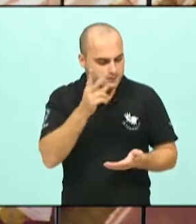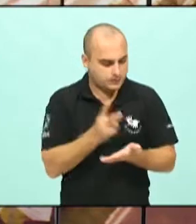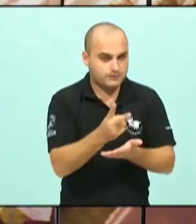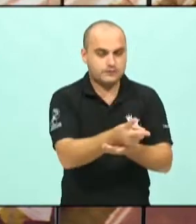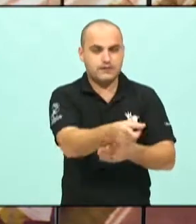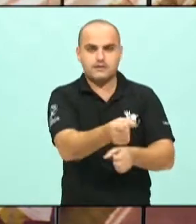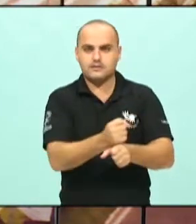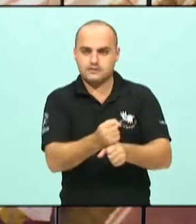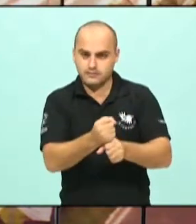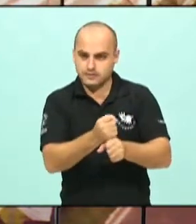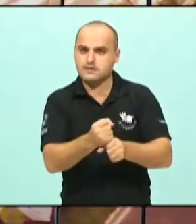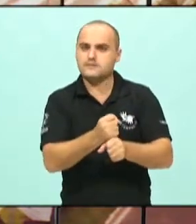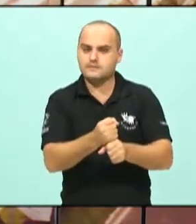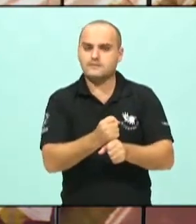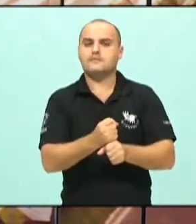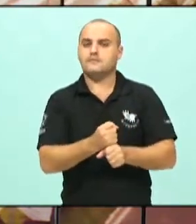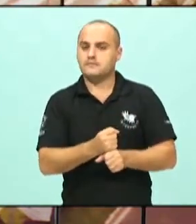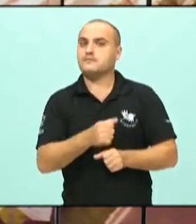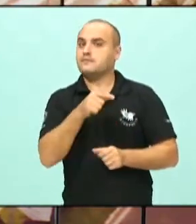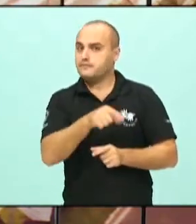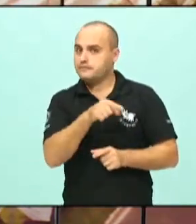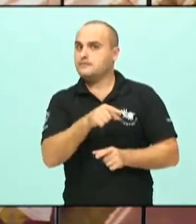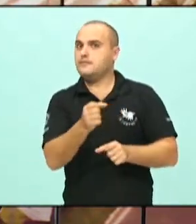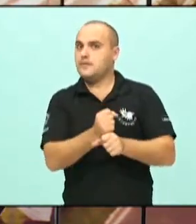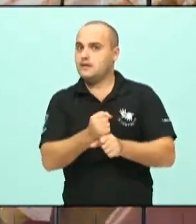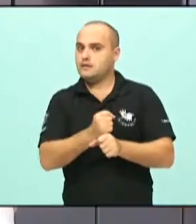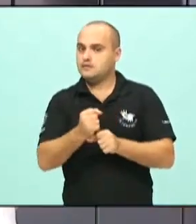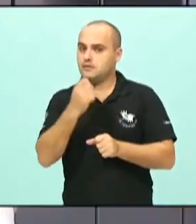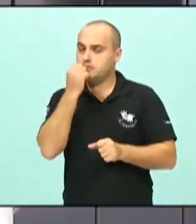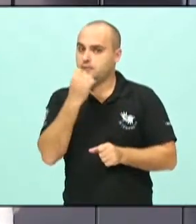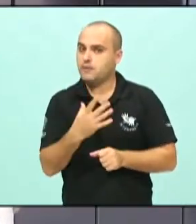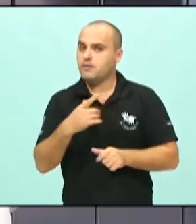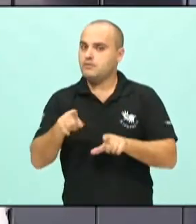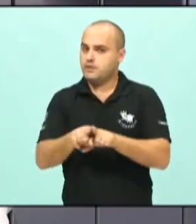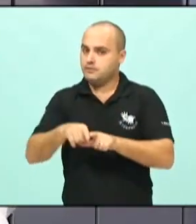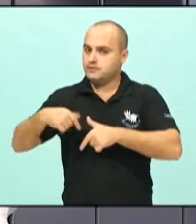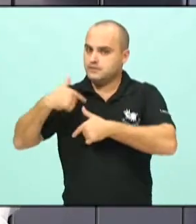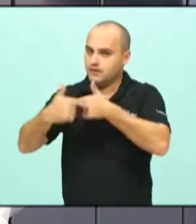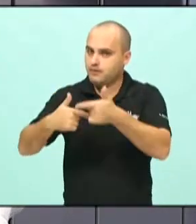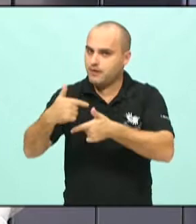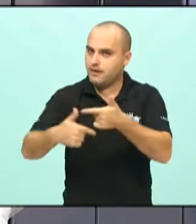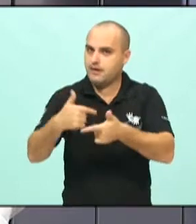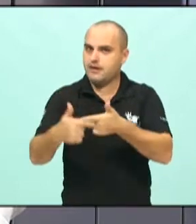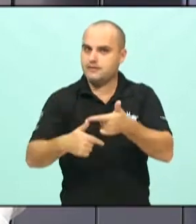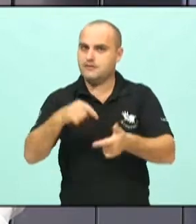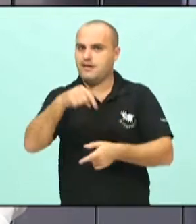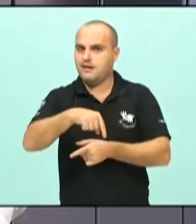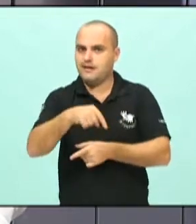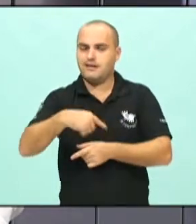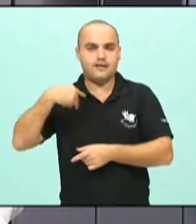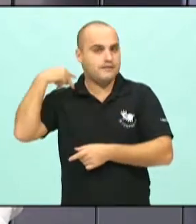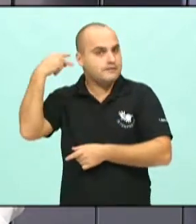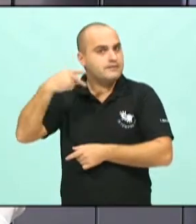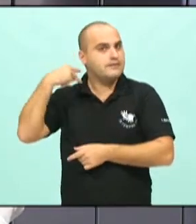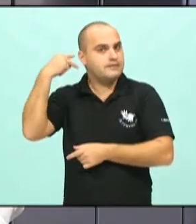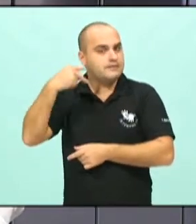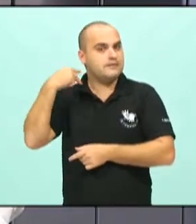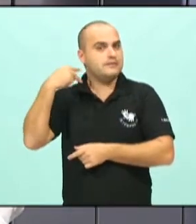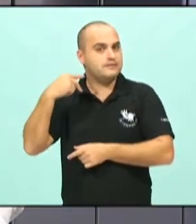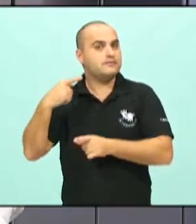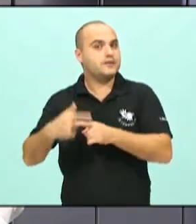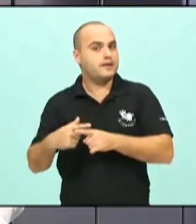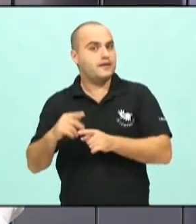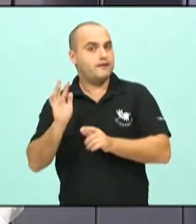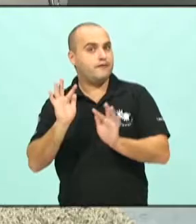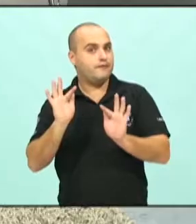aí, vai ser um ano também bastante reenido em termos de trabalho no que diz respeito às próximas